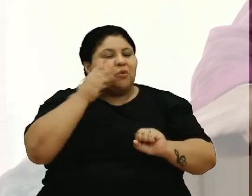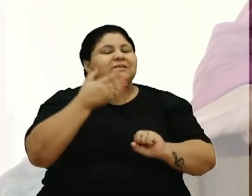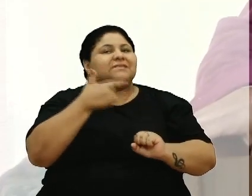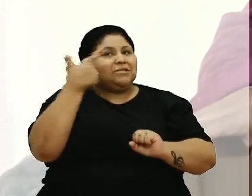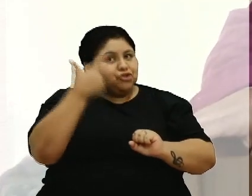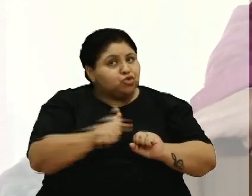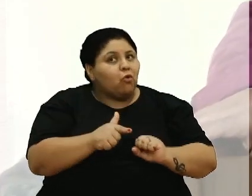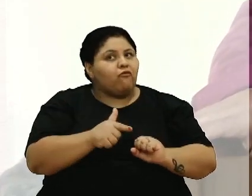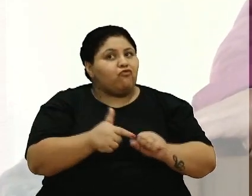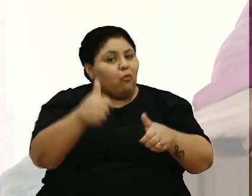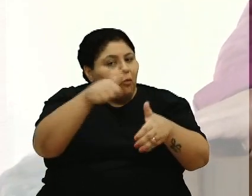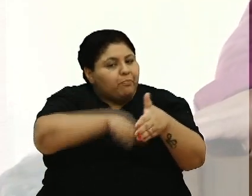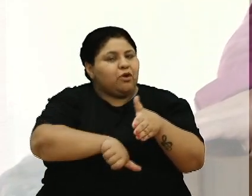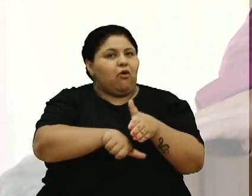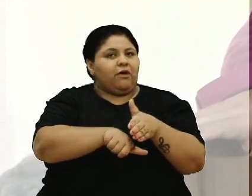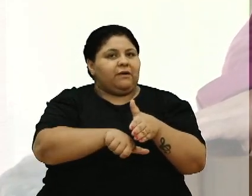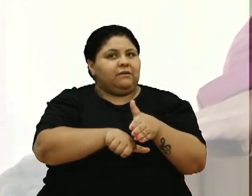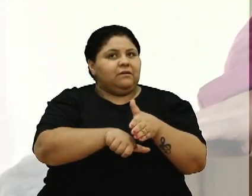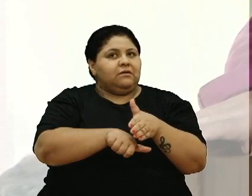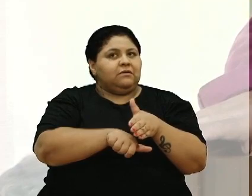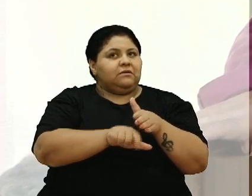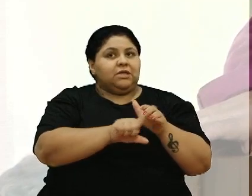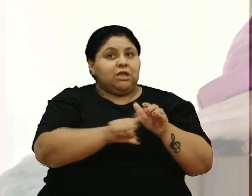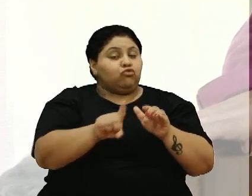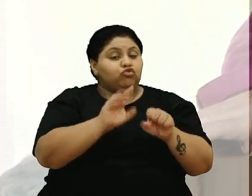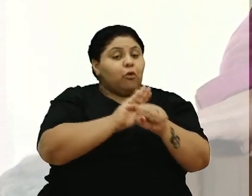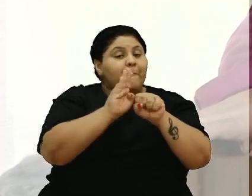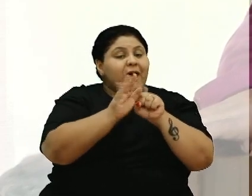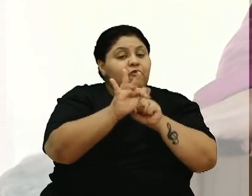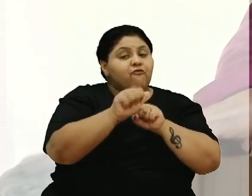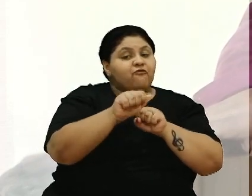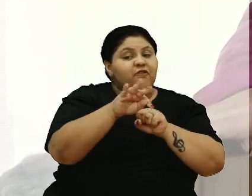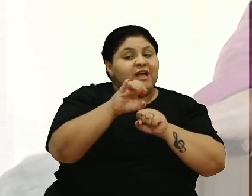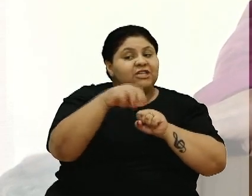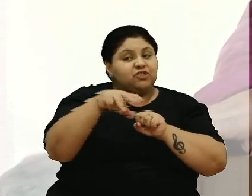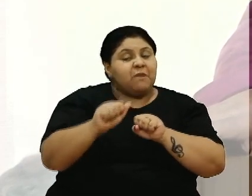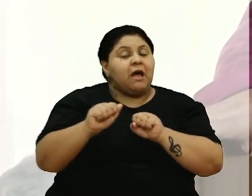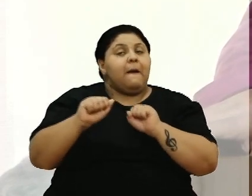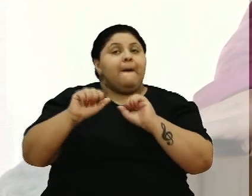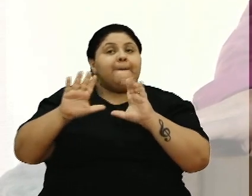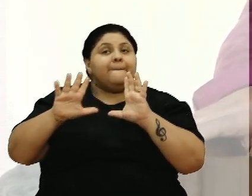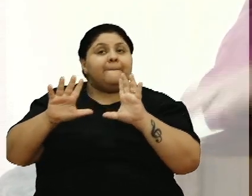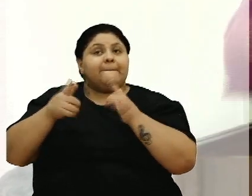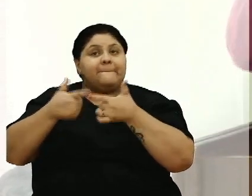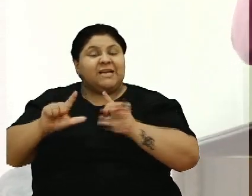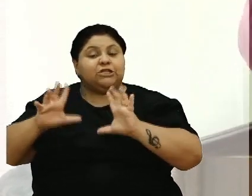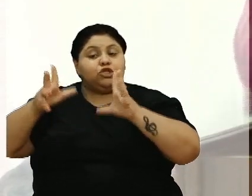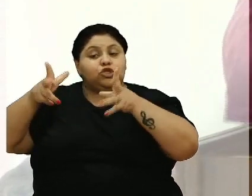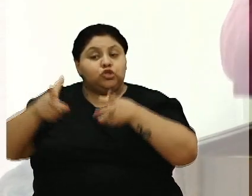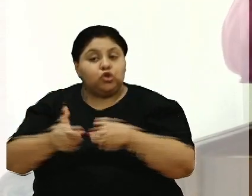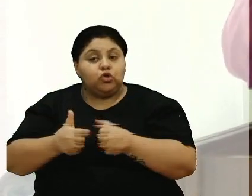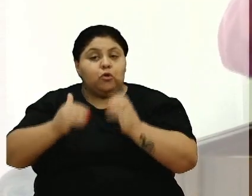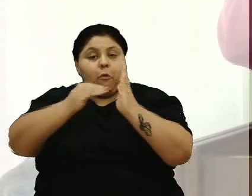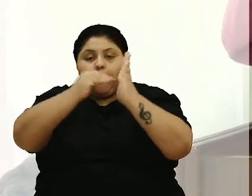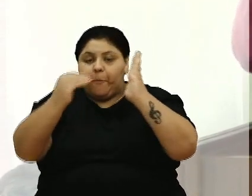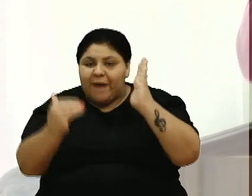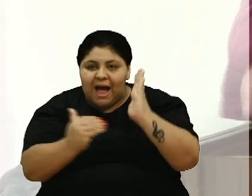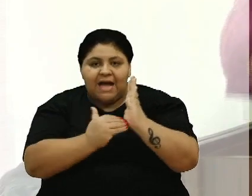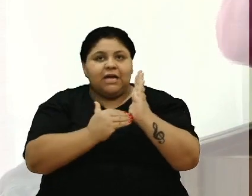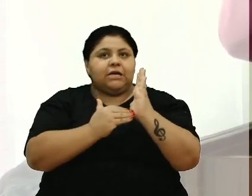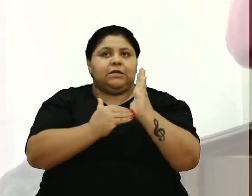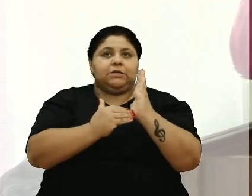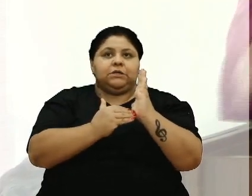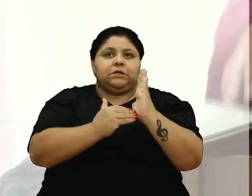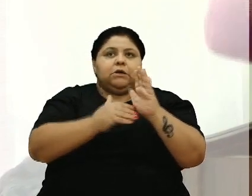não só para Fátima mas também para a nossa parte Fátima Baixa São